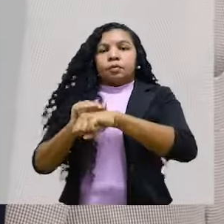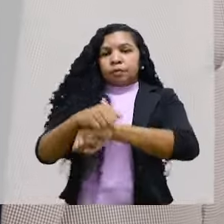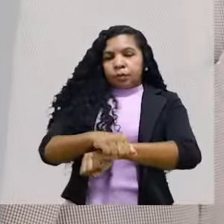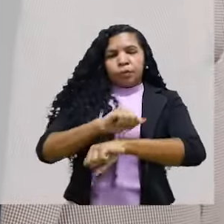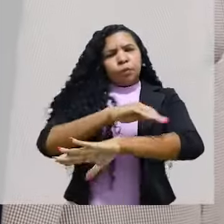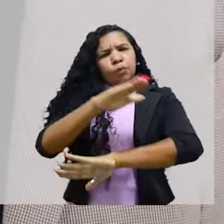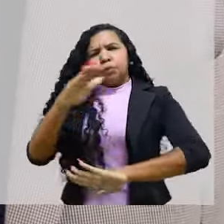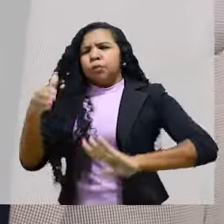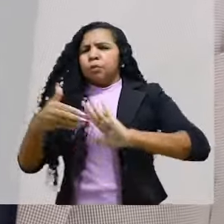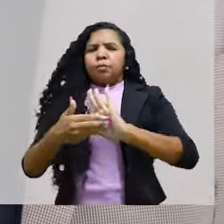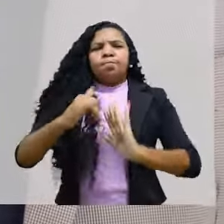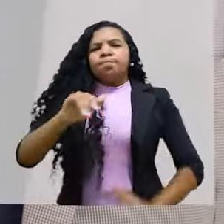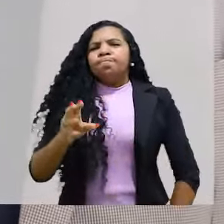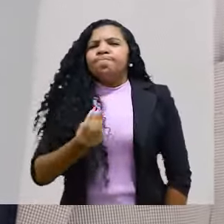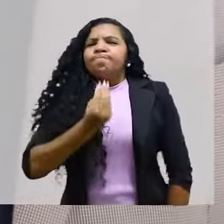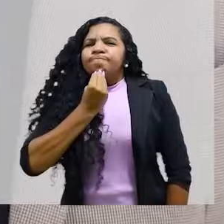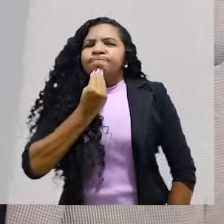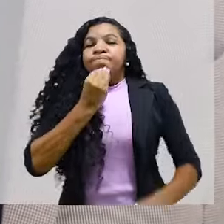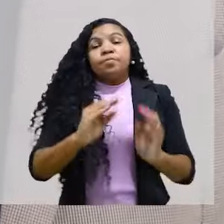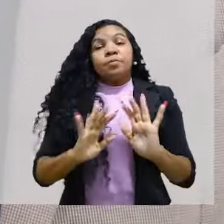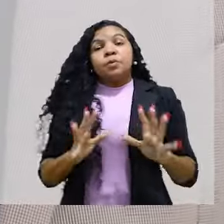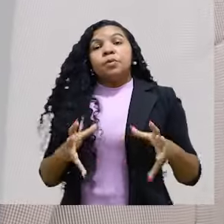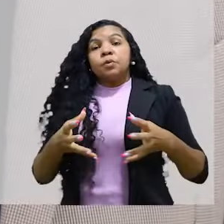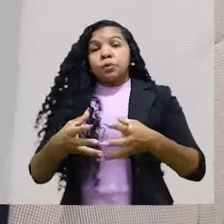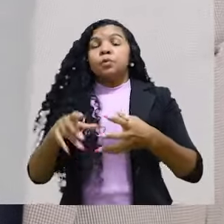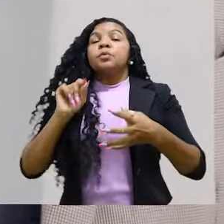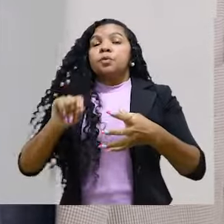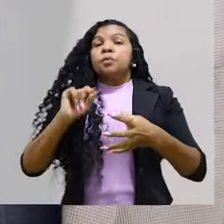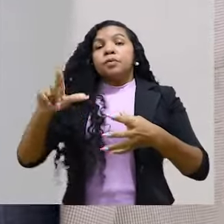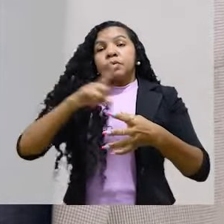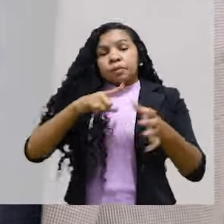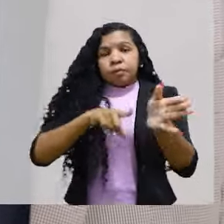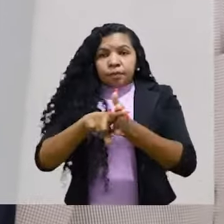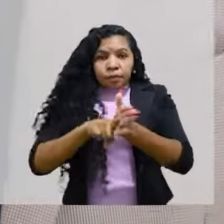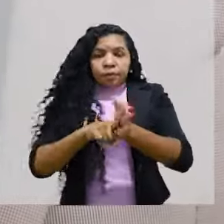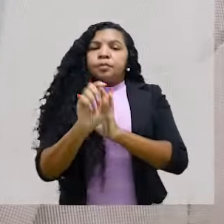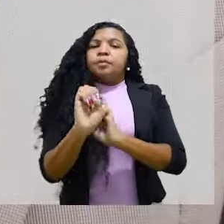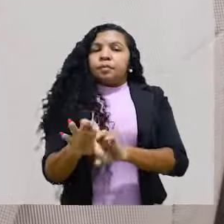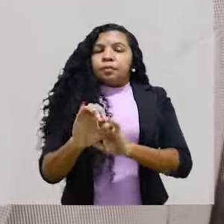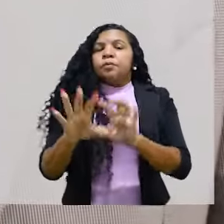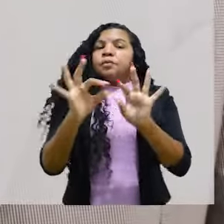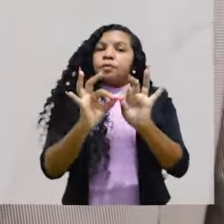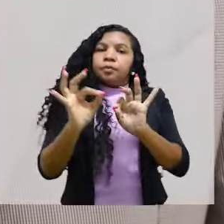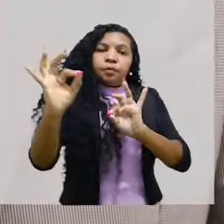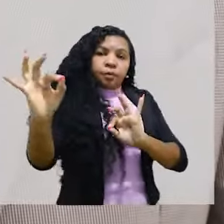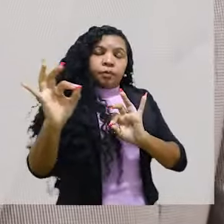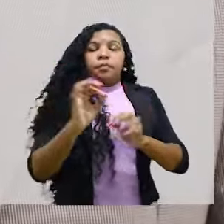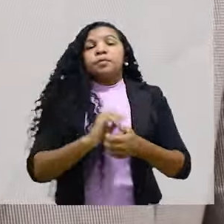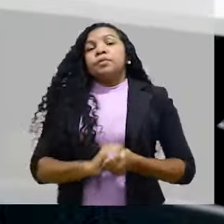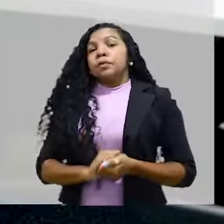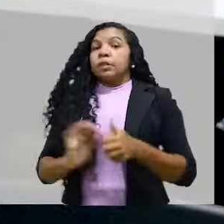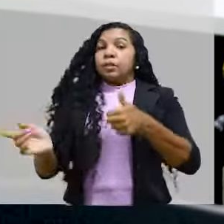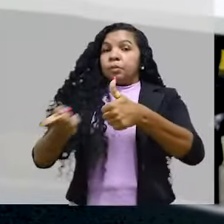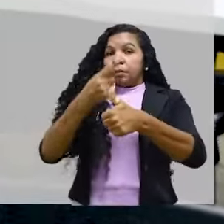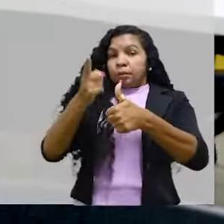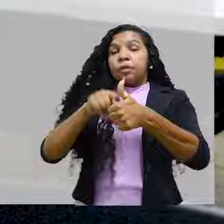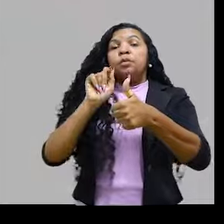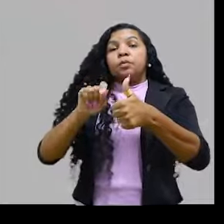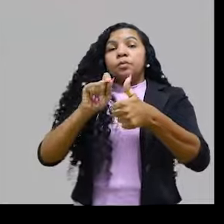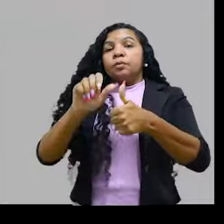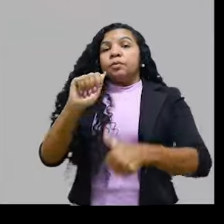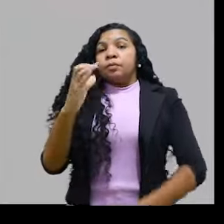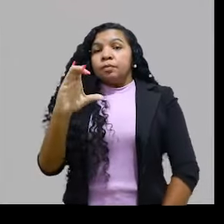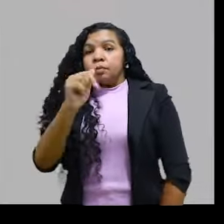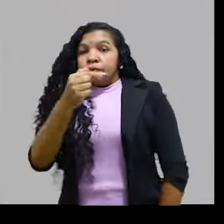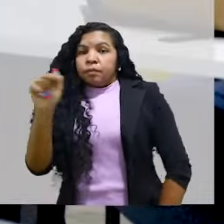da universidade e todas as suas atividades, em conjunto com o ensino, a pesquisa e a extensão. Essa é uma primeira